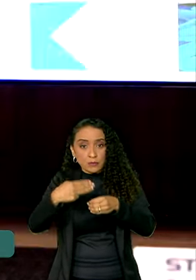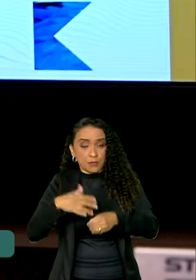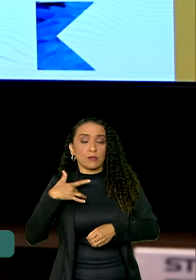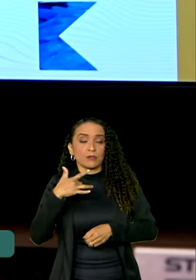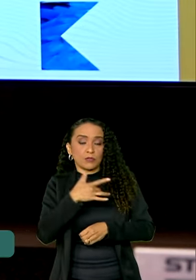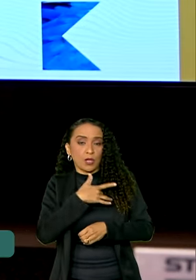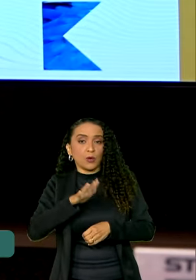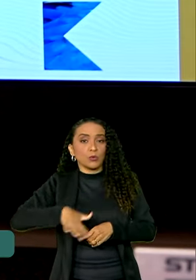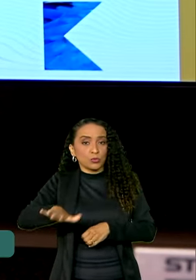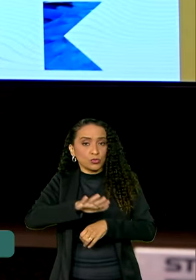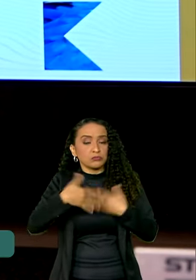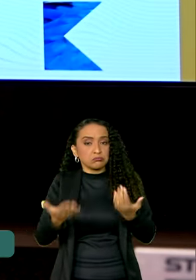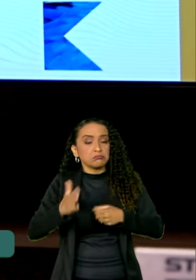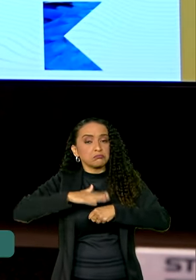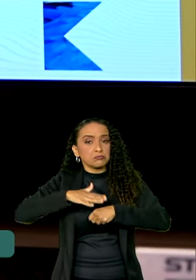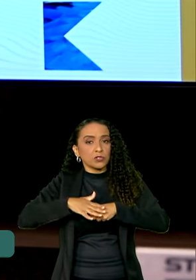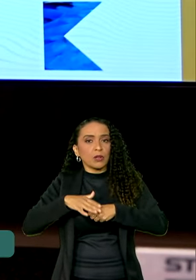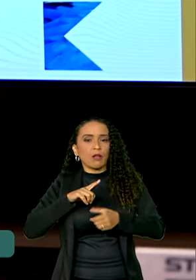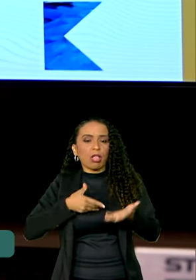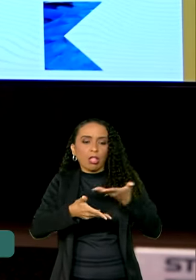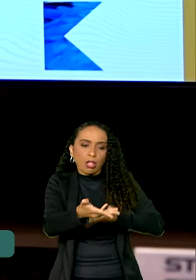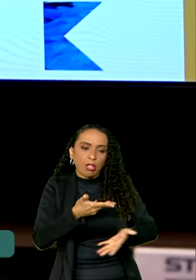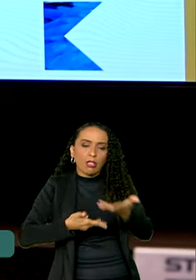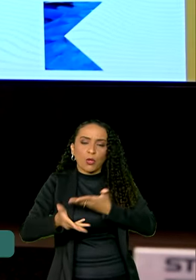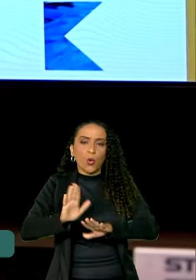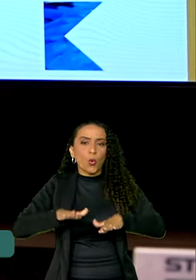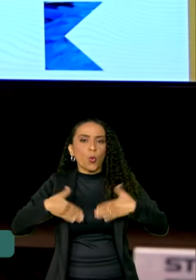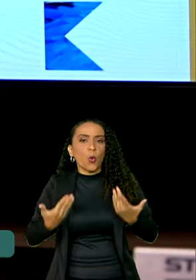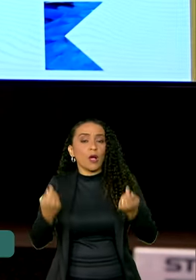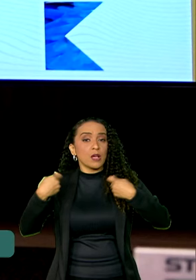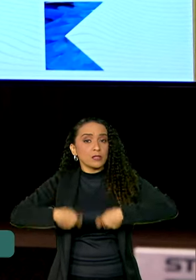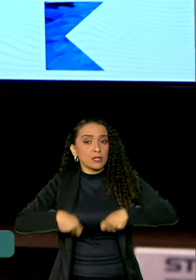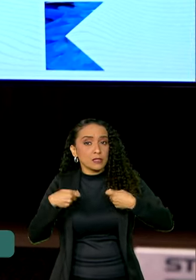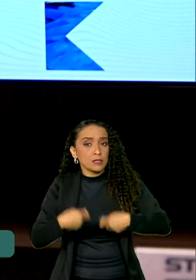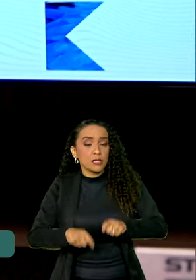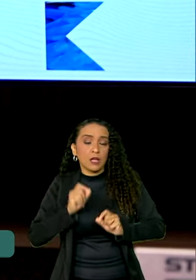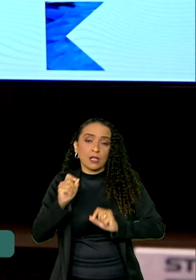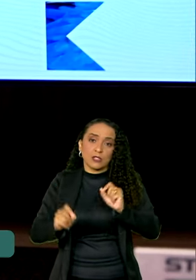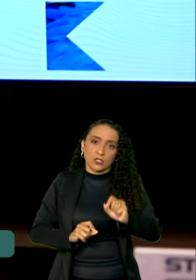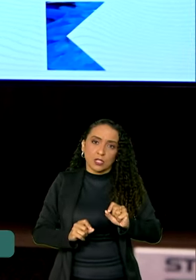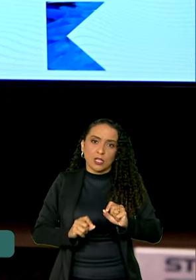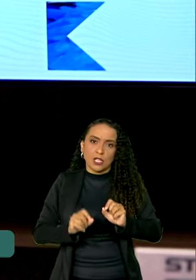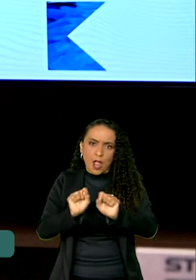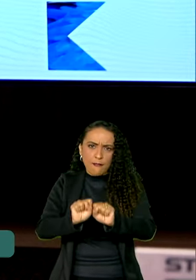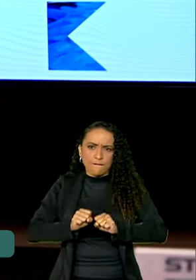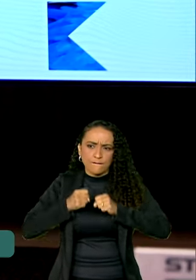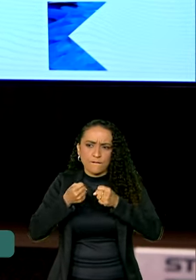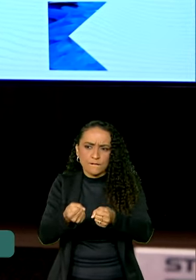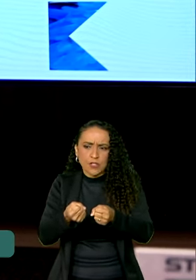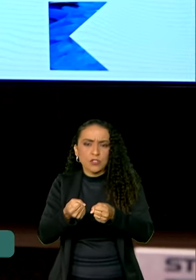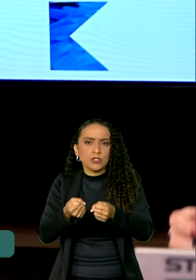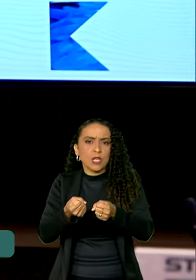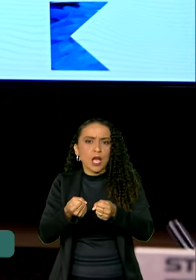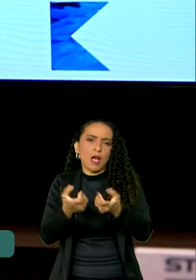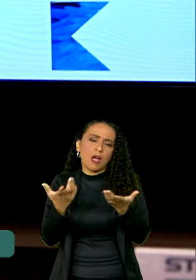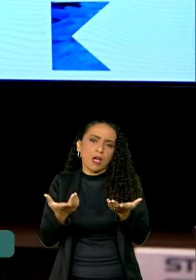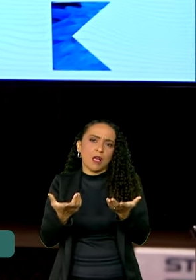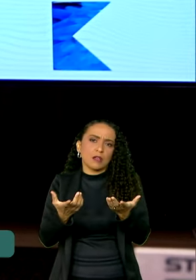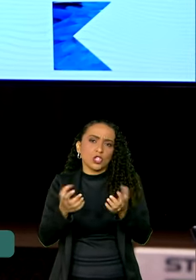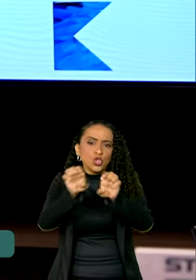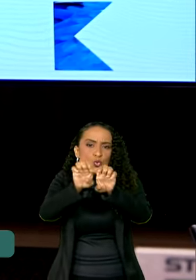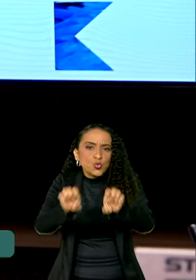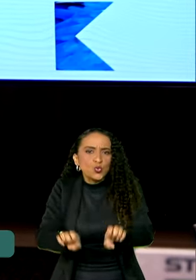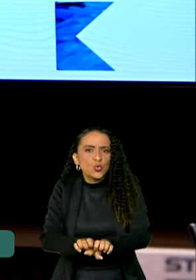saúde. Então, essas ações envolvem quando há necessidade de reforço na forma de